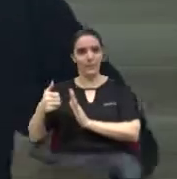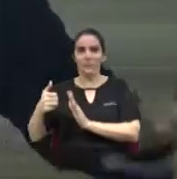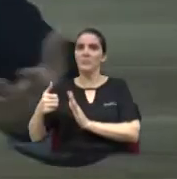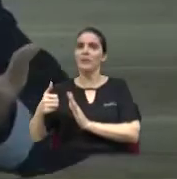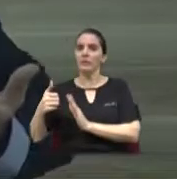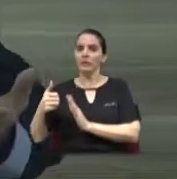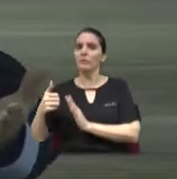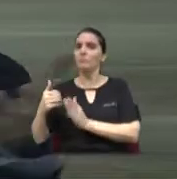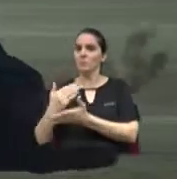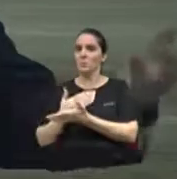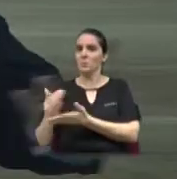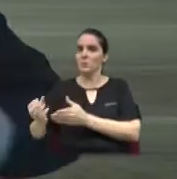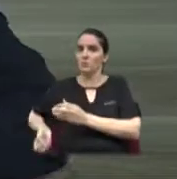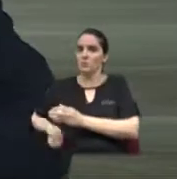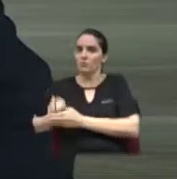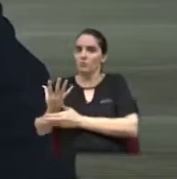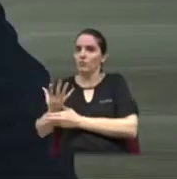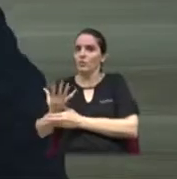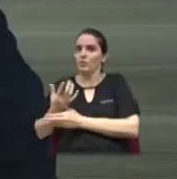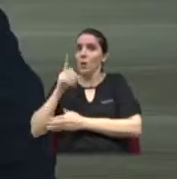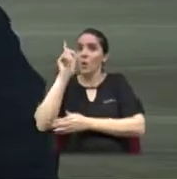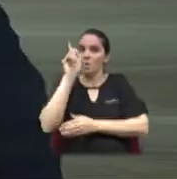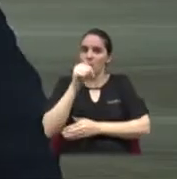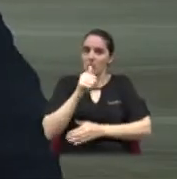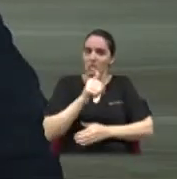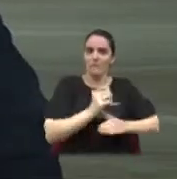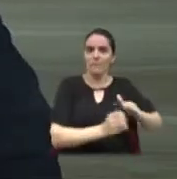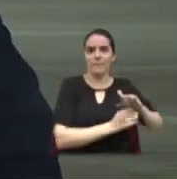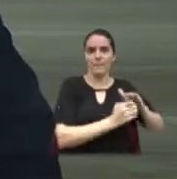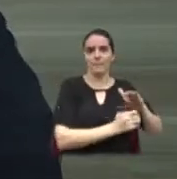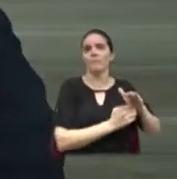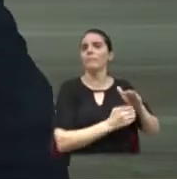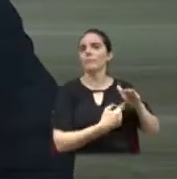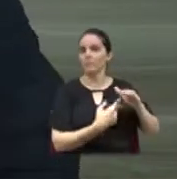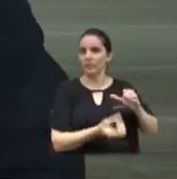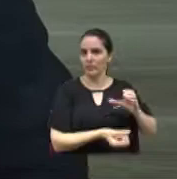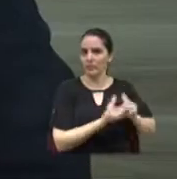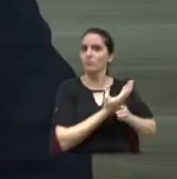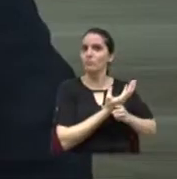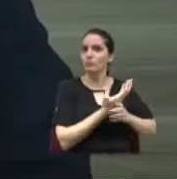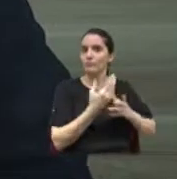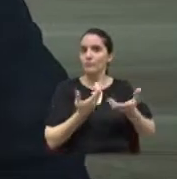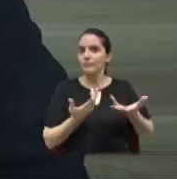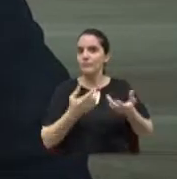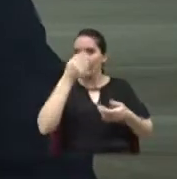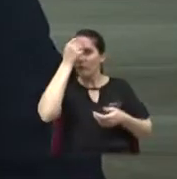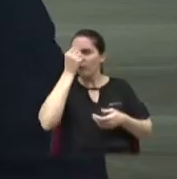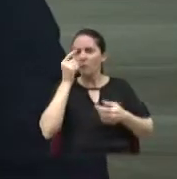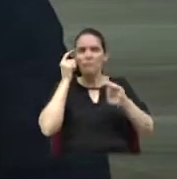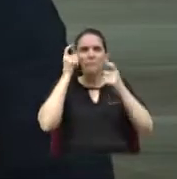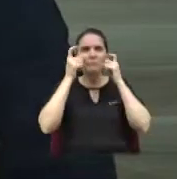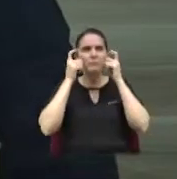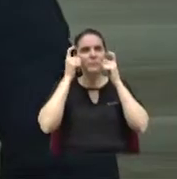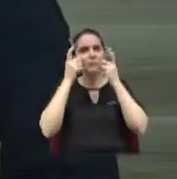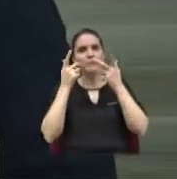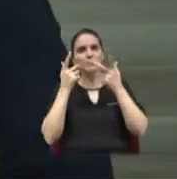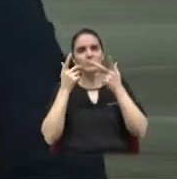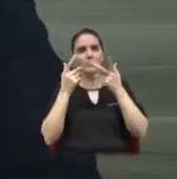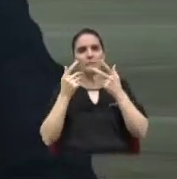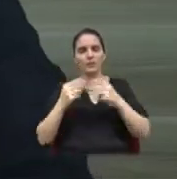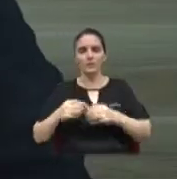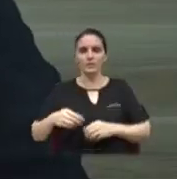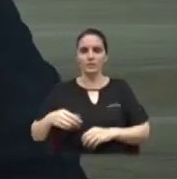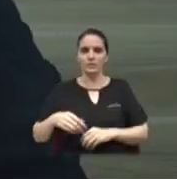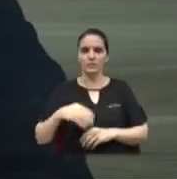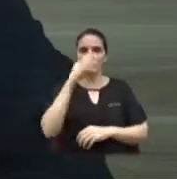O bairro chegou primeiro, depois chegou a granja. E fico aqui pensando, nós, quando questionamos a melhoria no país,